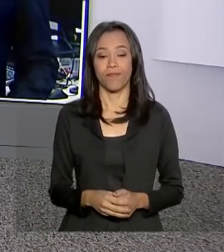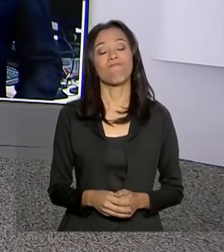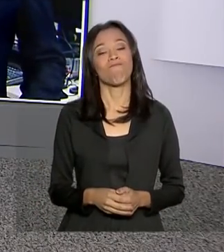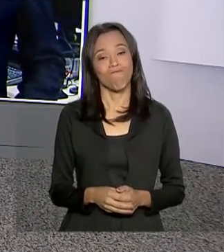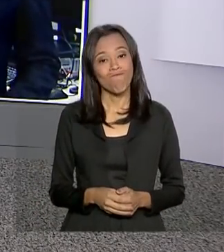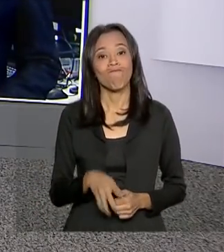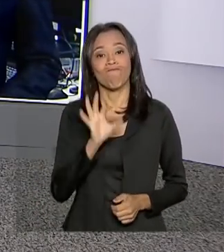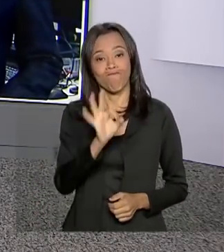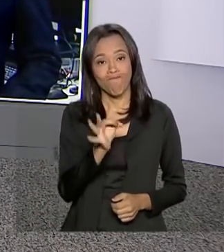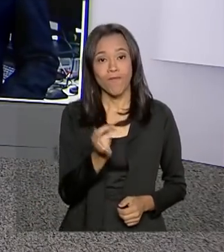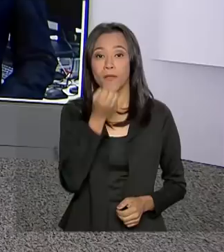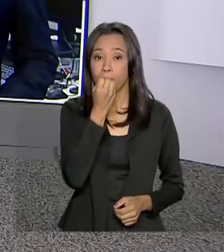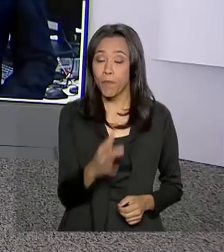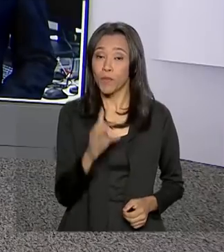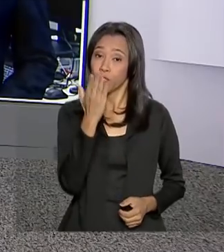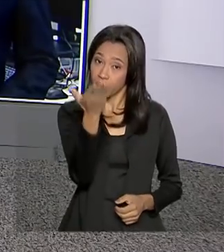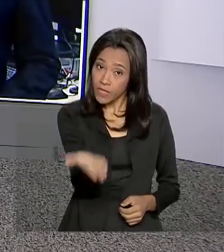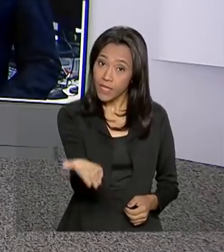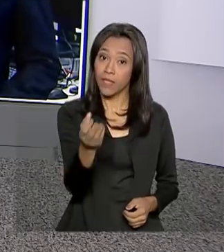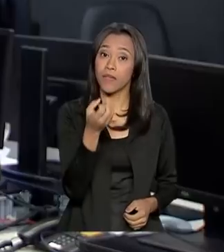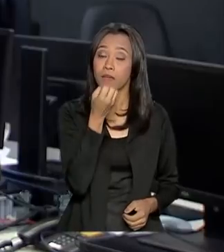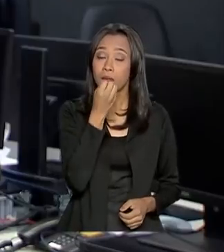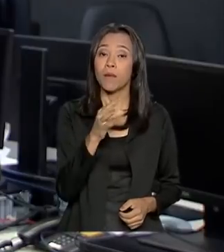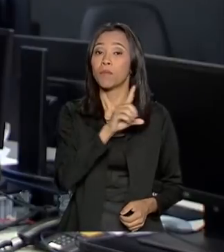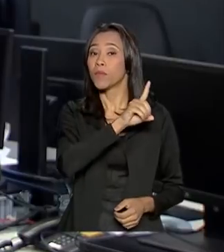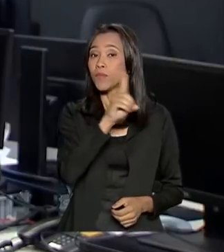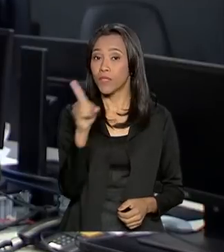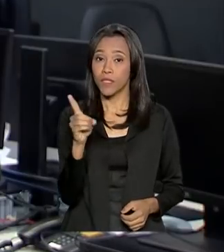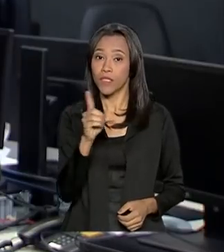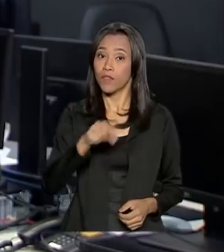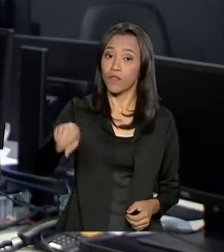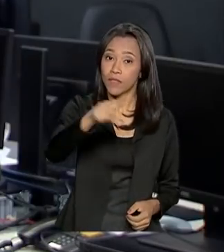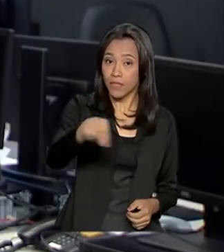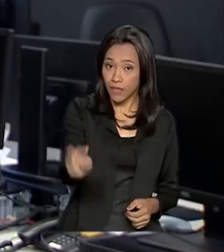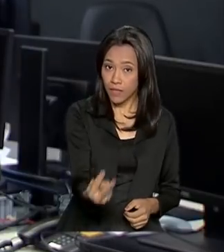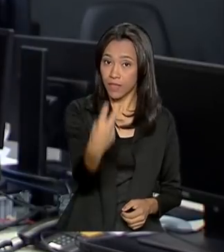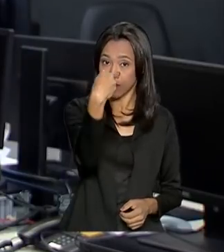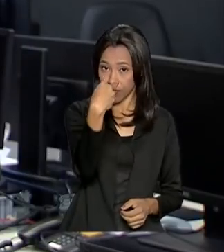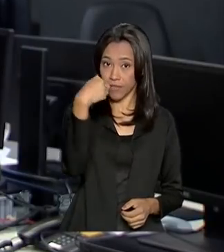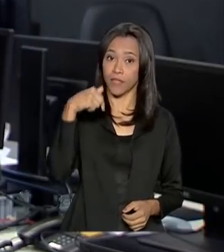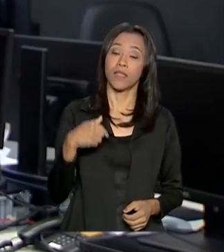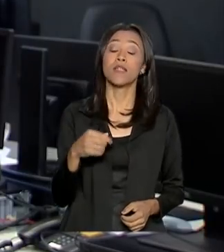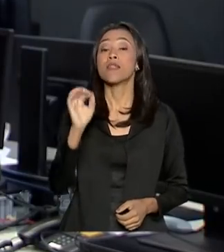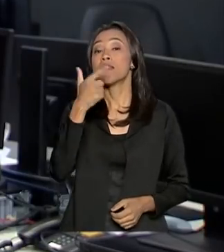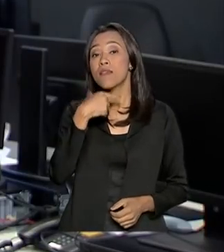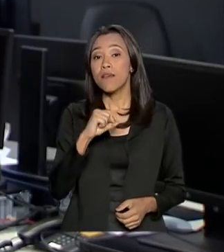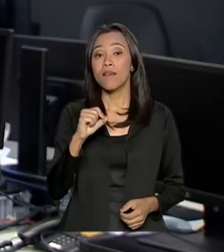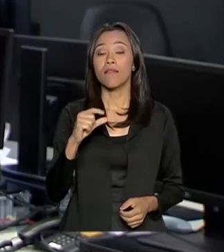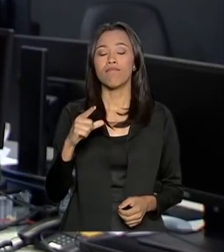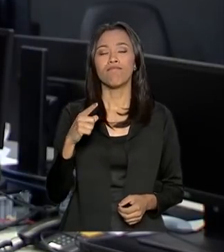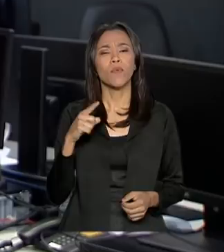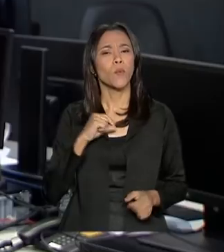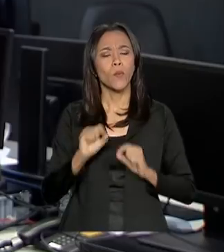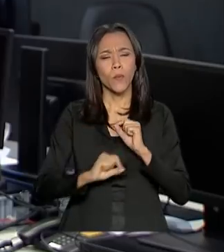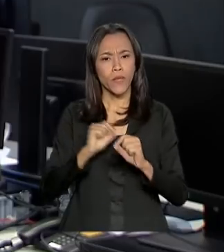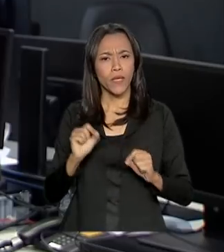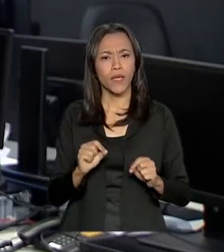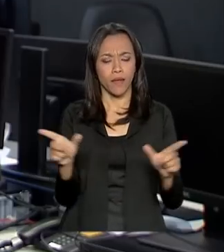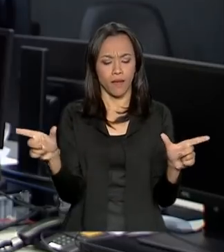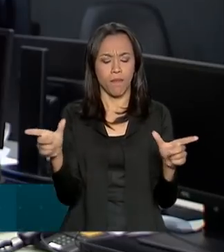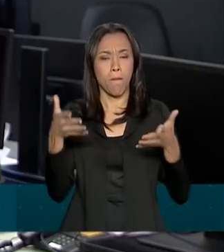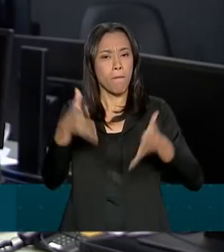Pois é, Carla. Bom dia a você, bom dia a quem acompanha o Brasil em Dia. Quem é participante do programa de financiamento